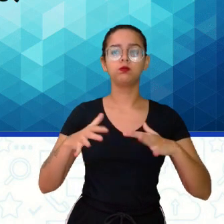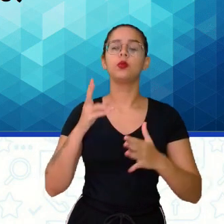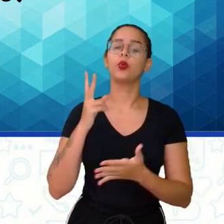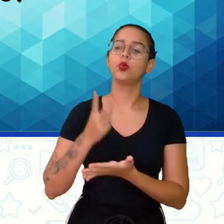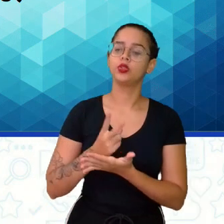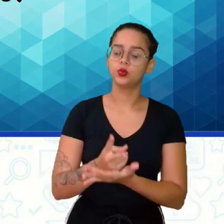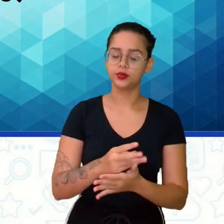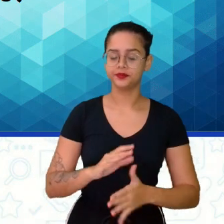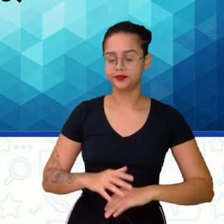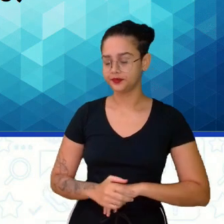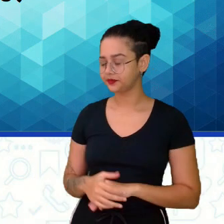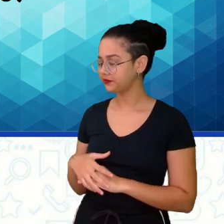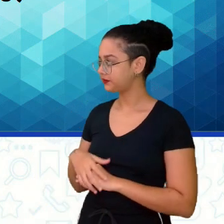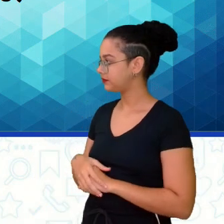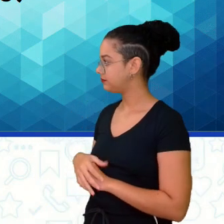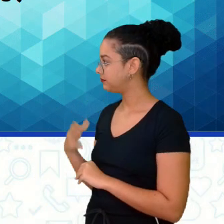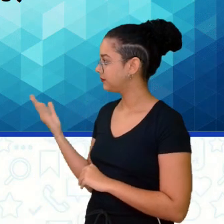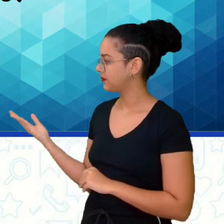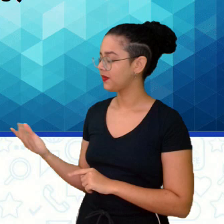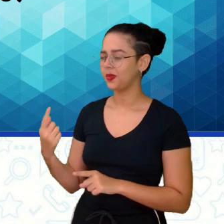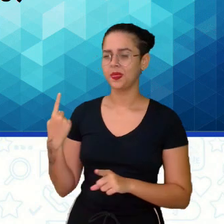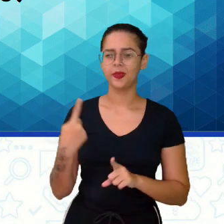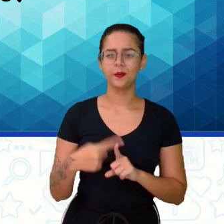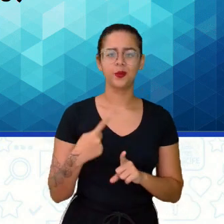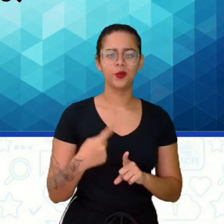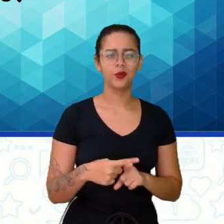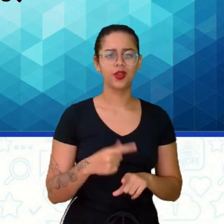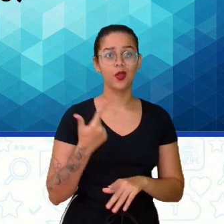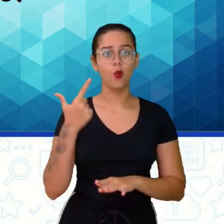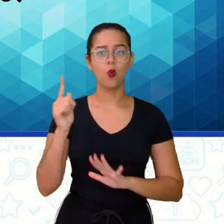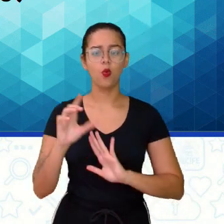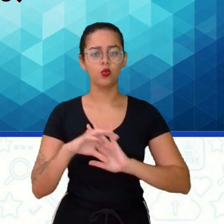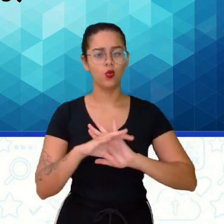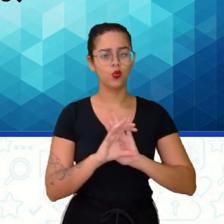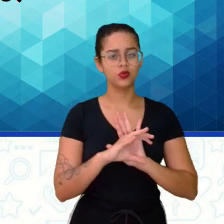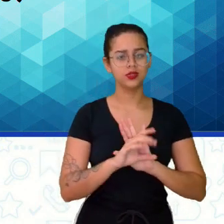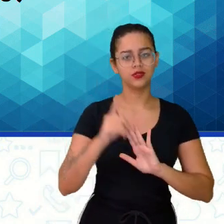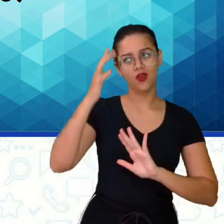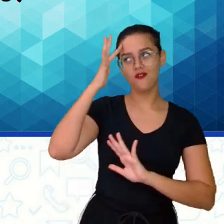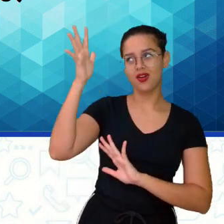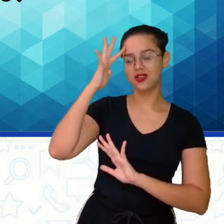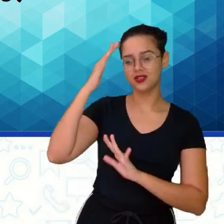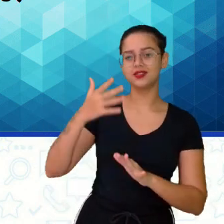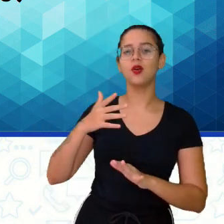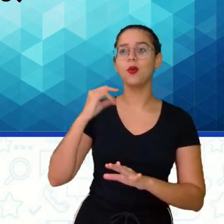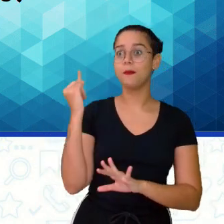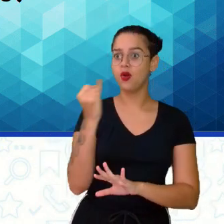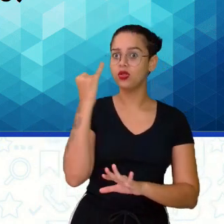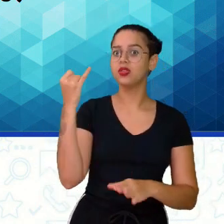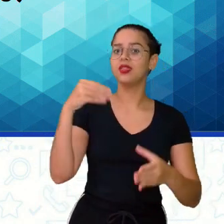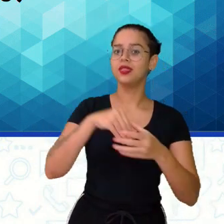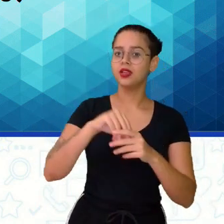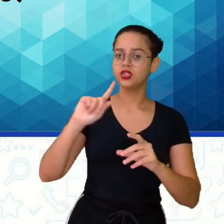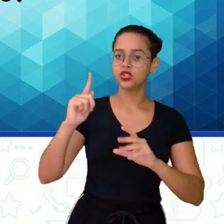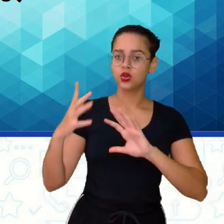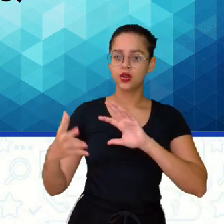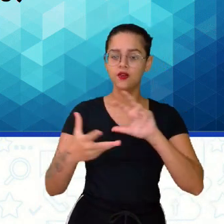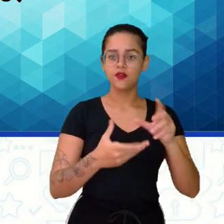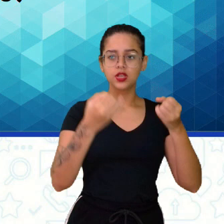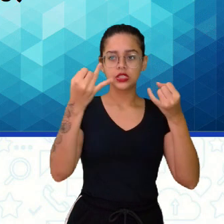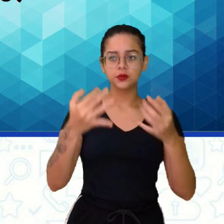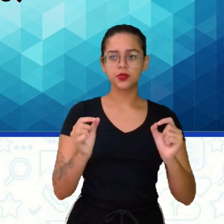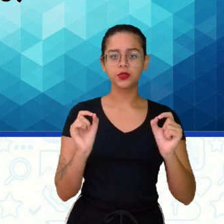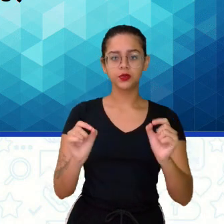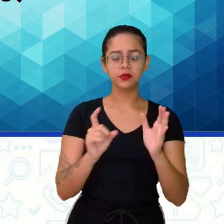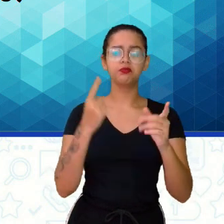a gente tem o porquê, que é outro conceito, uma reflexão chave para a geografia. Que diz o seguinte, o